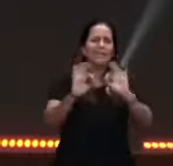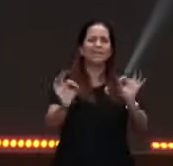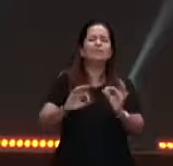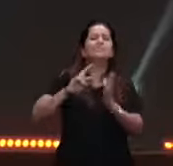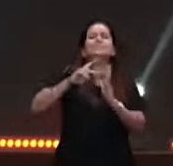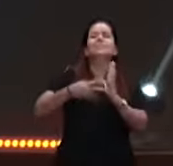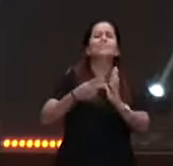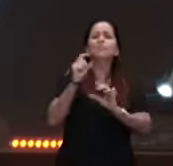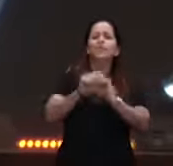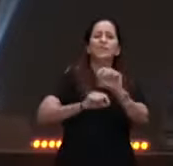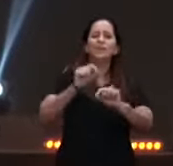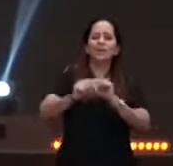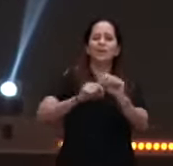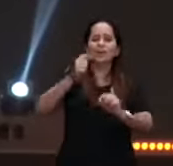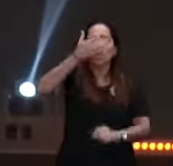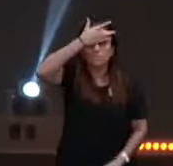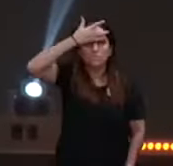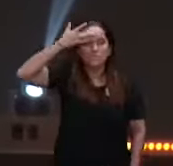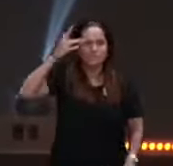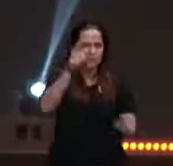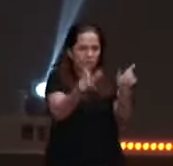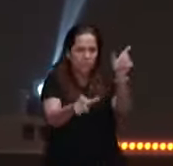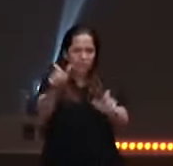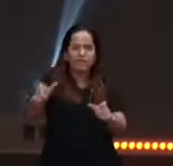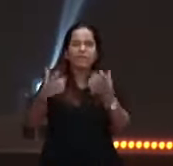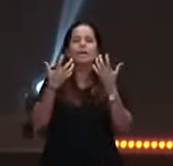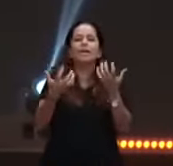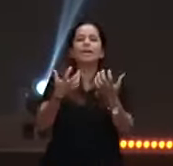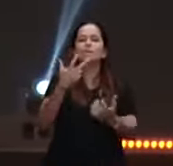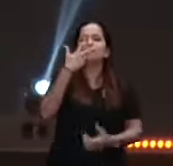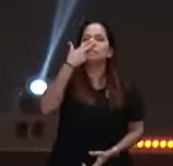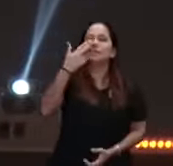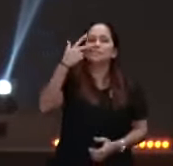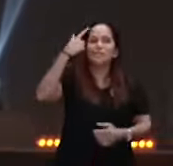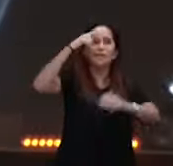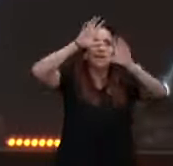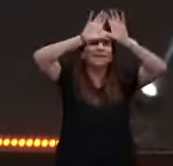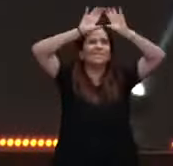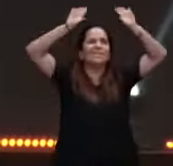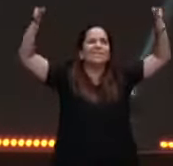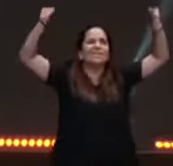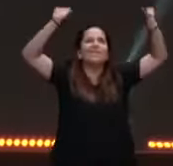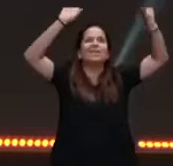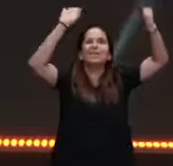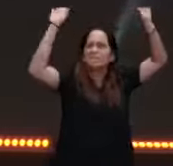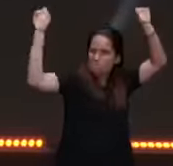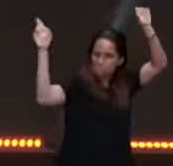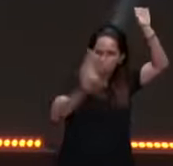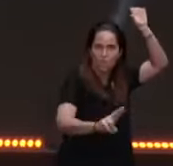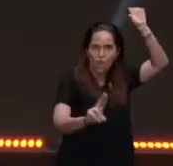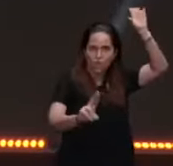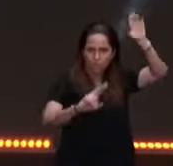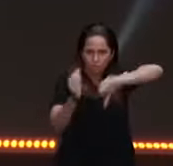são pessoas que estão achando que vai vir um raio do quinto do céu, ou do quinto dos infernos, não sei de onde,